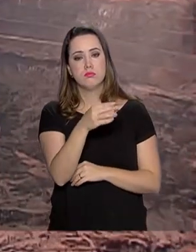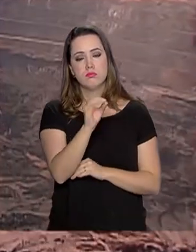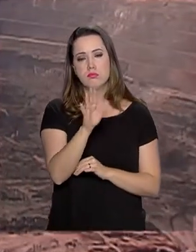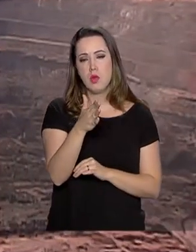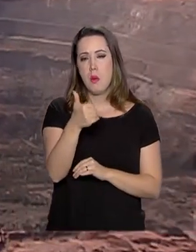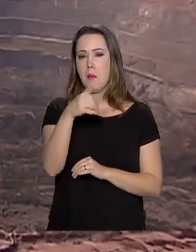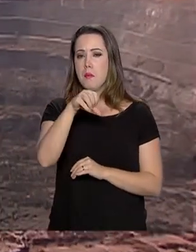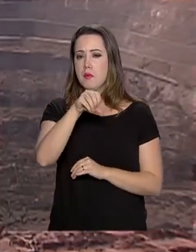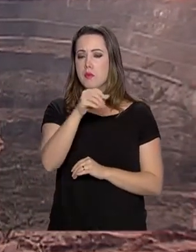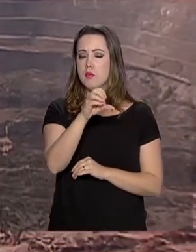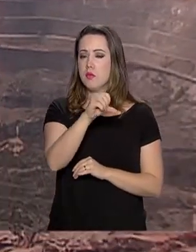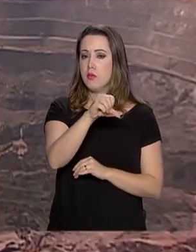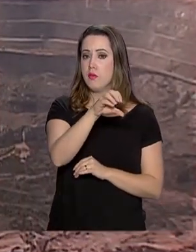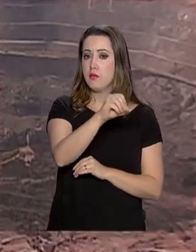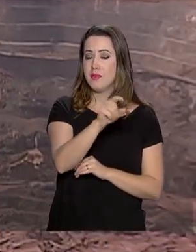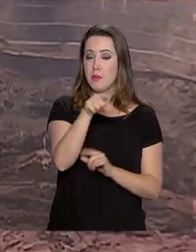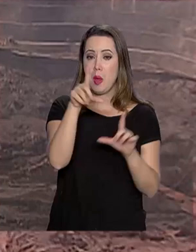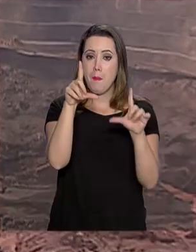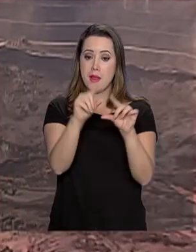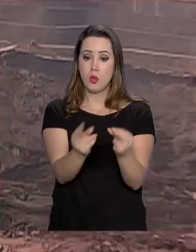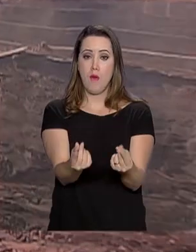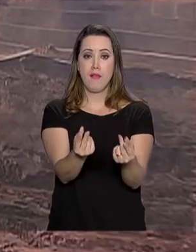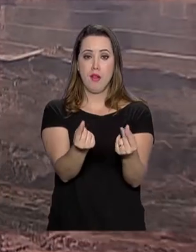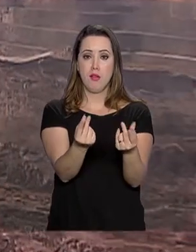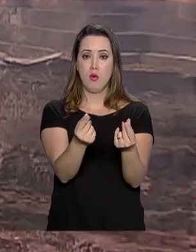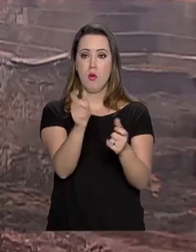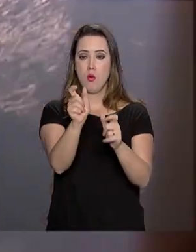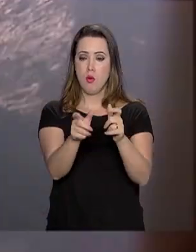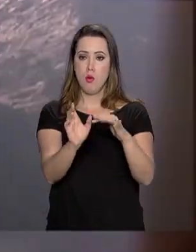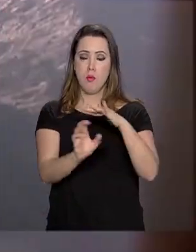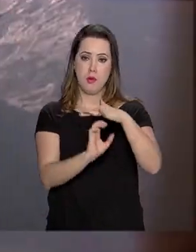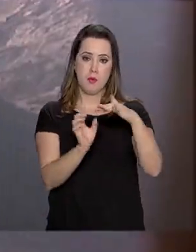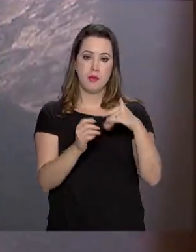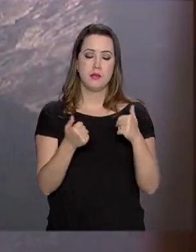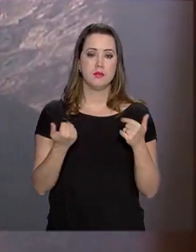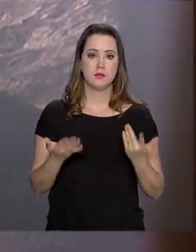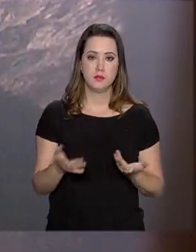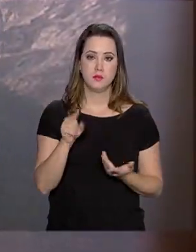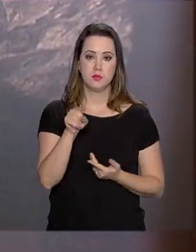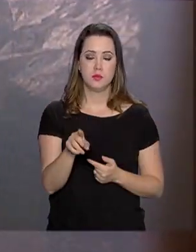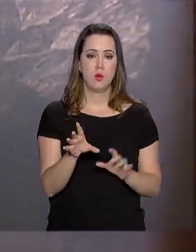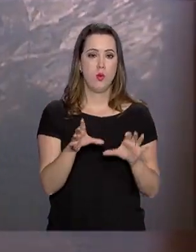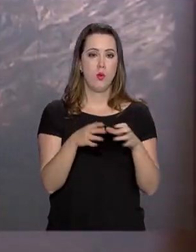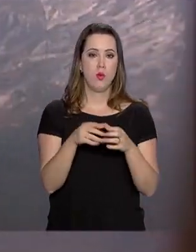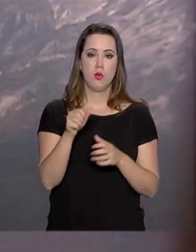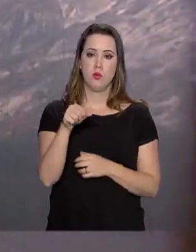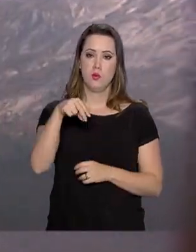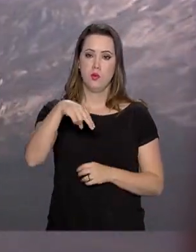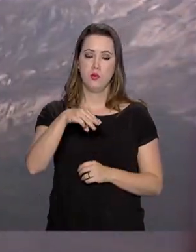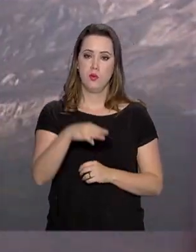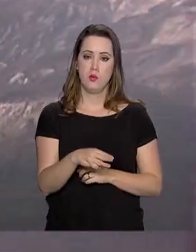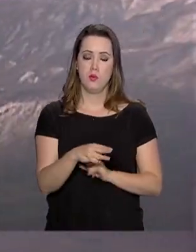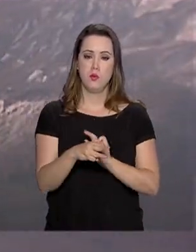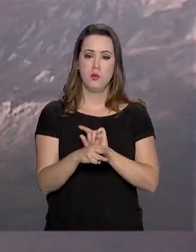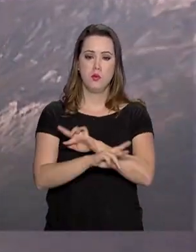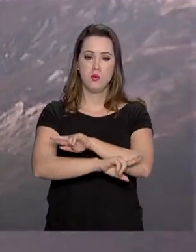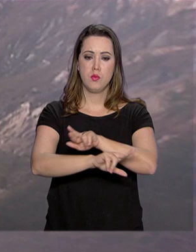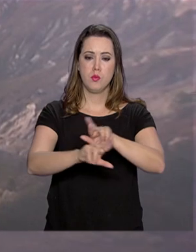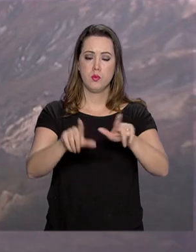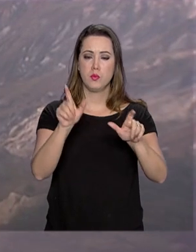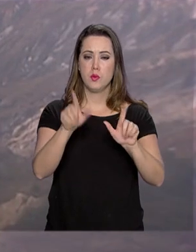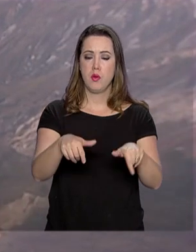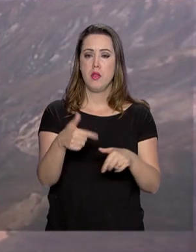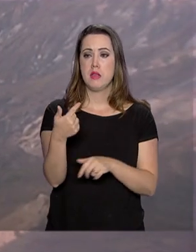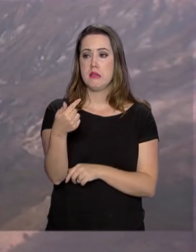90, porque possibilitava menor custo ao empreendedor. Segundo a Agência Nacional de Mineração, das mais de